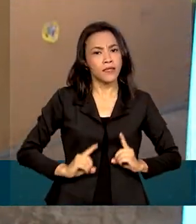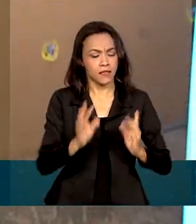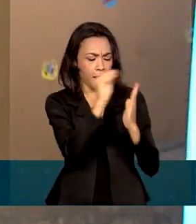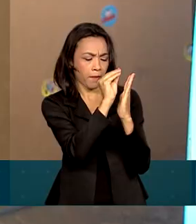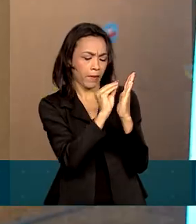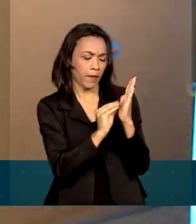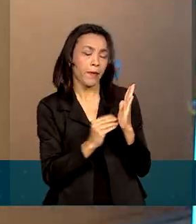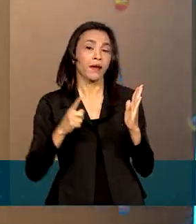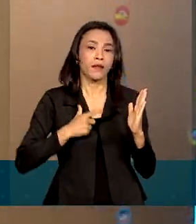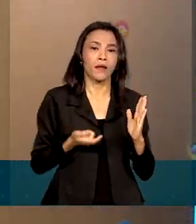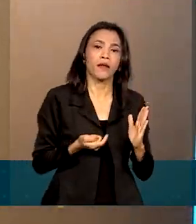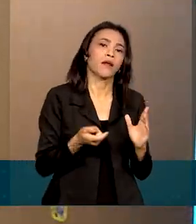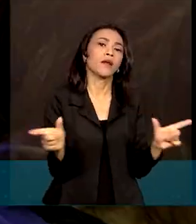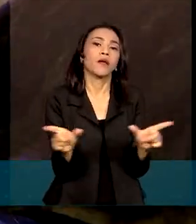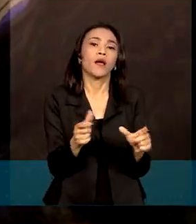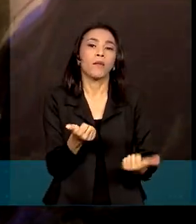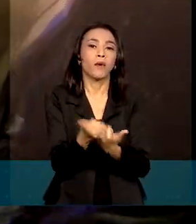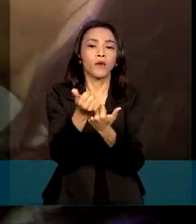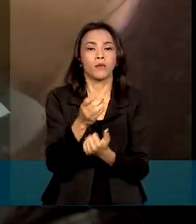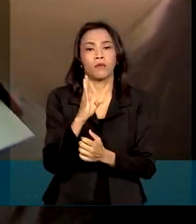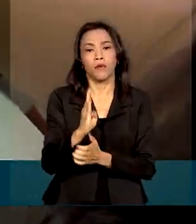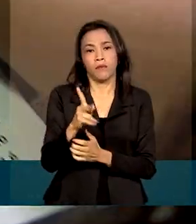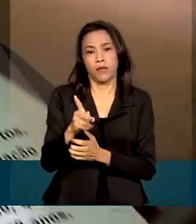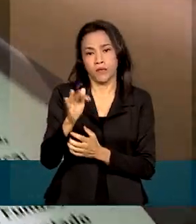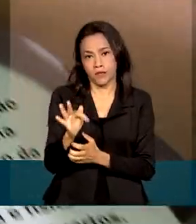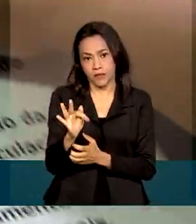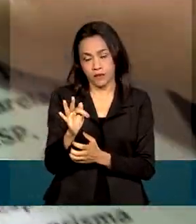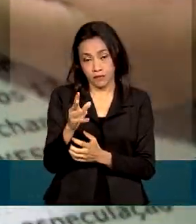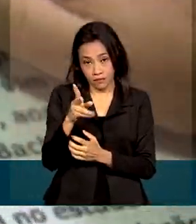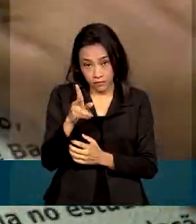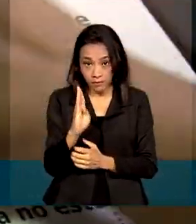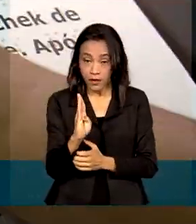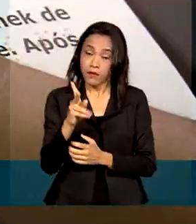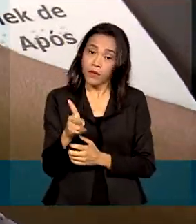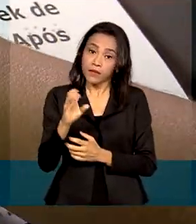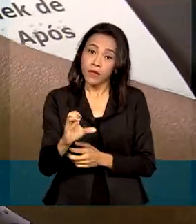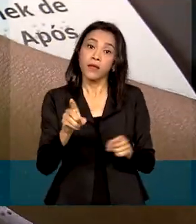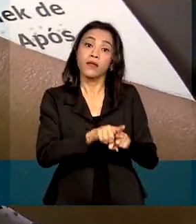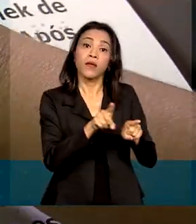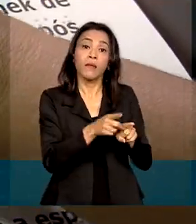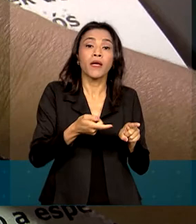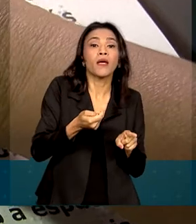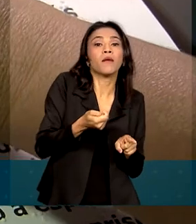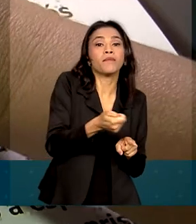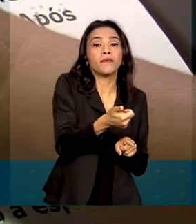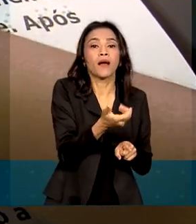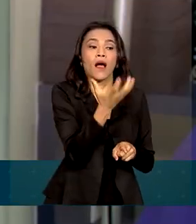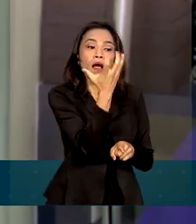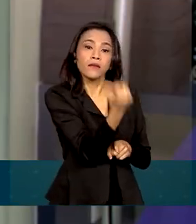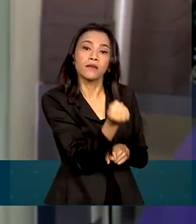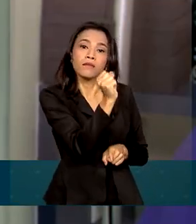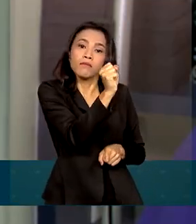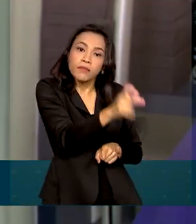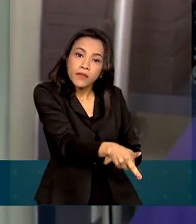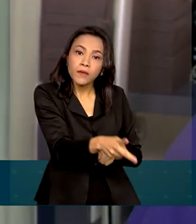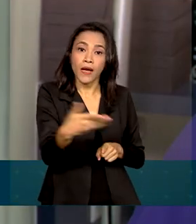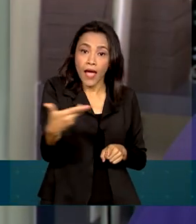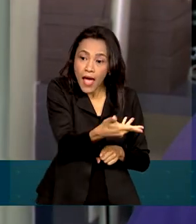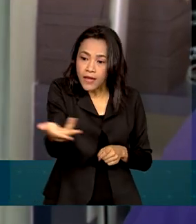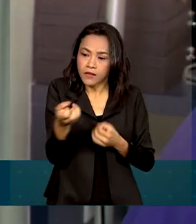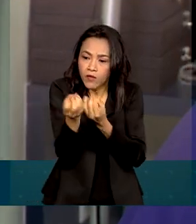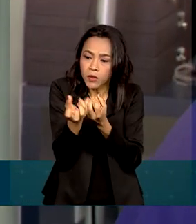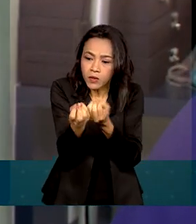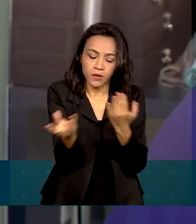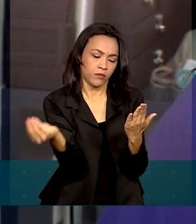benefícios de prestação continuada ou aposentadoria por deficiência. Os dados do cadastro são usados no